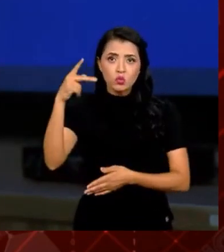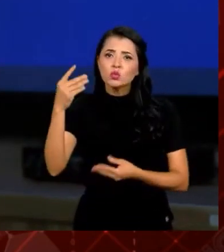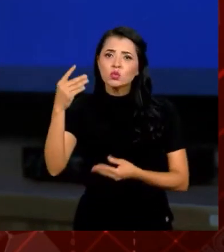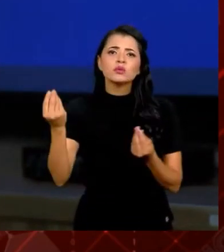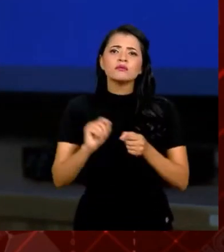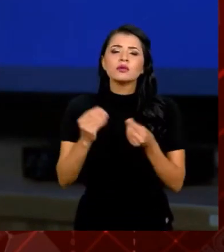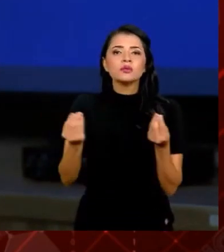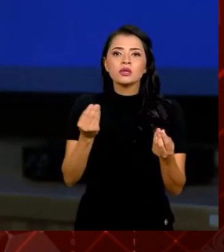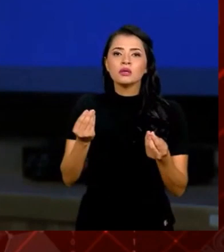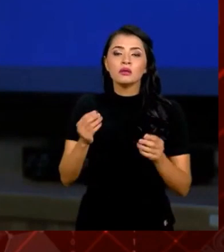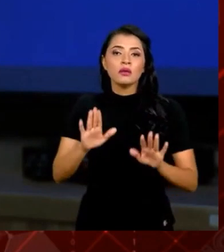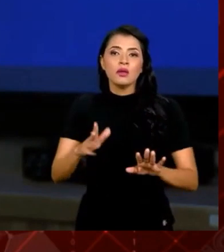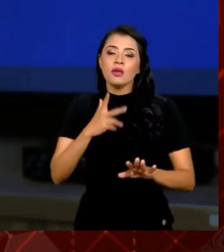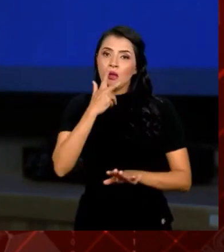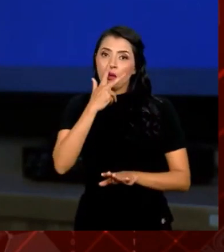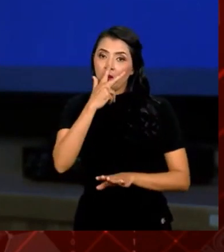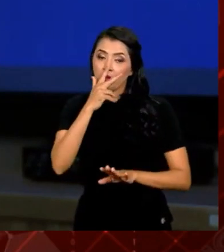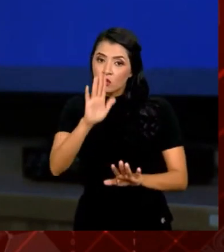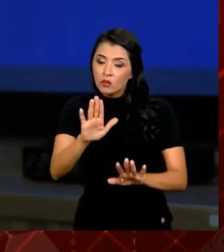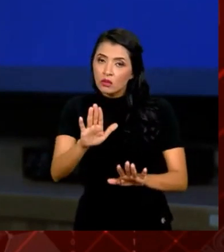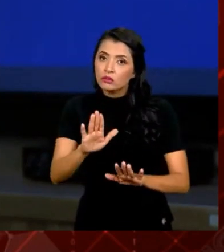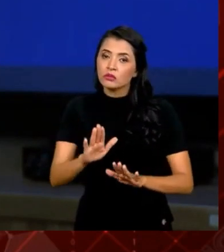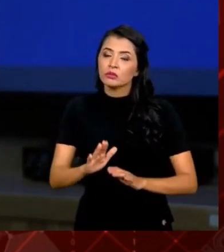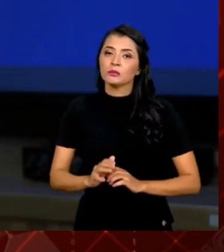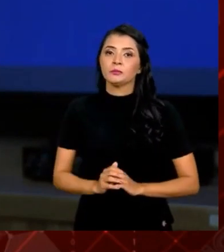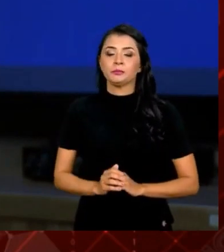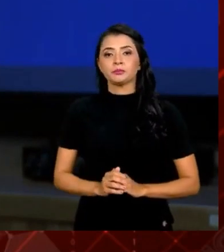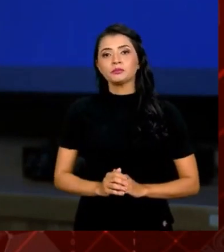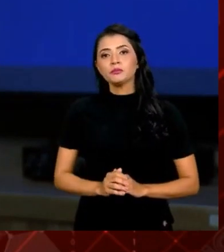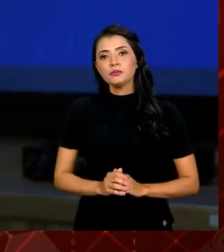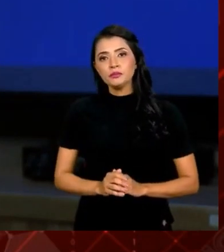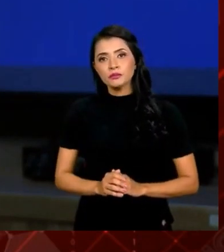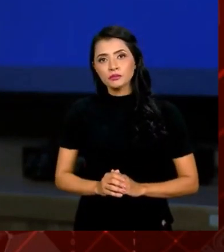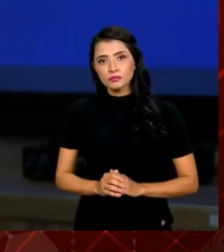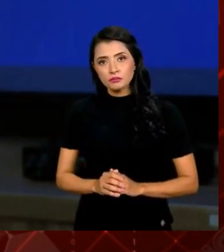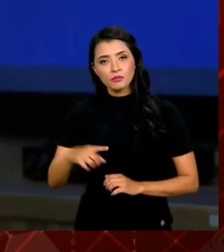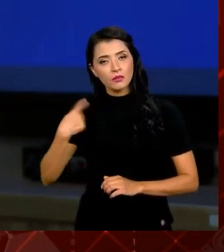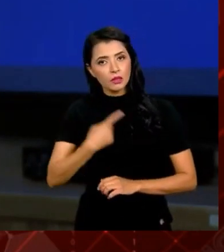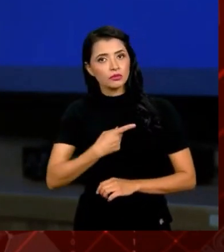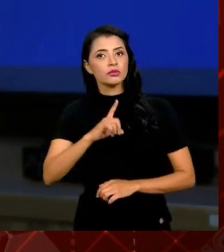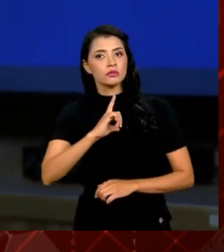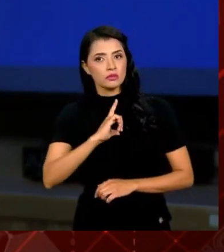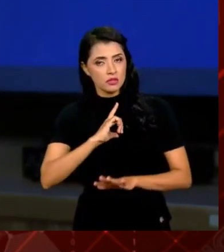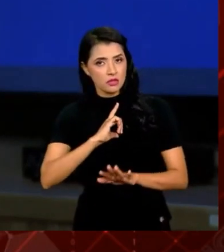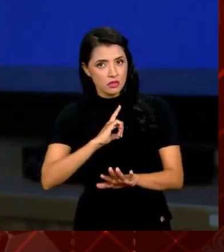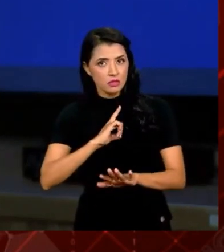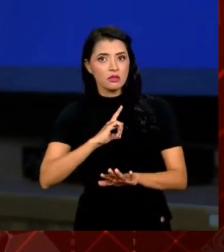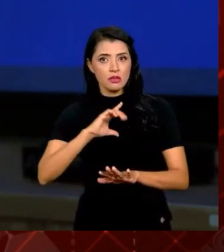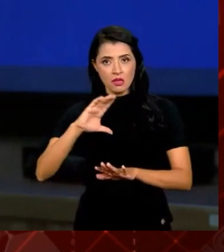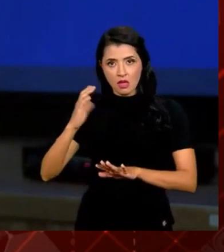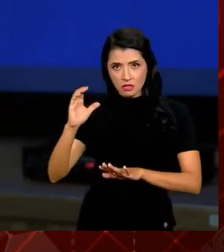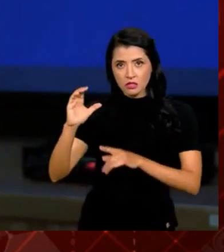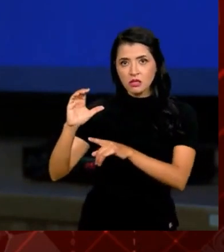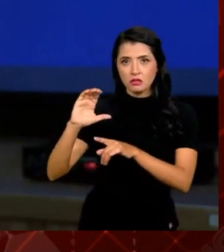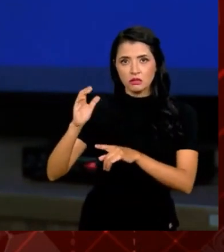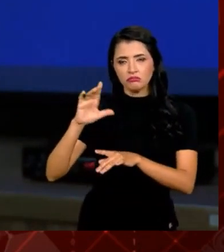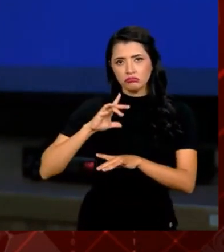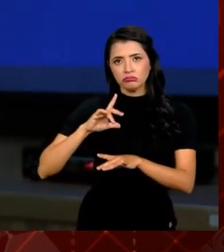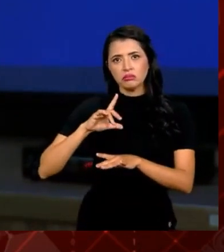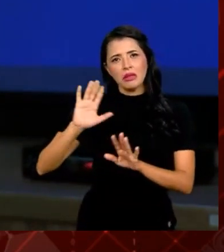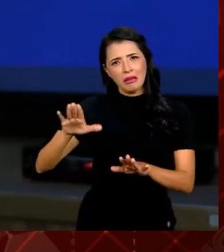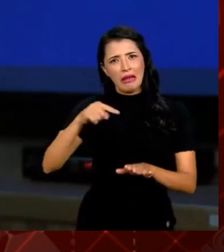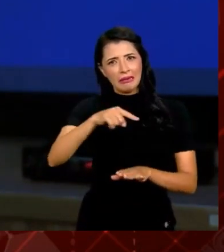Olha, Shoa, eu acho assim, nós temos a ciência tão